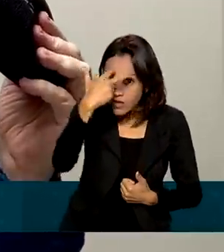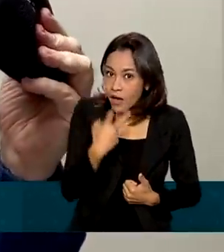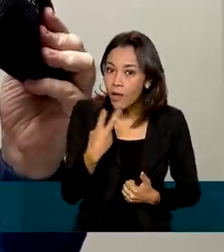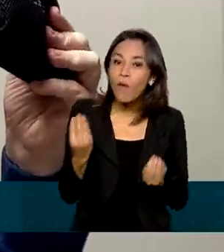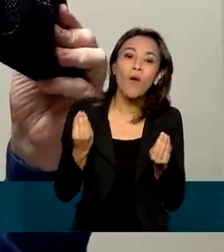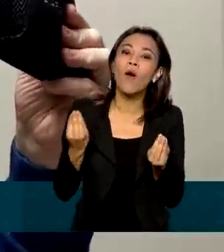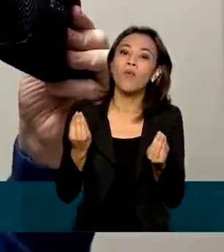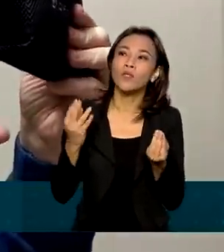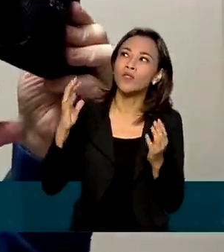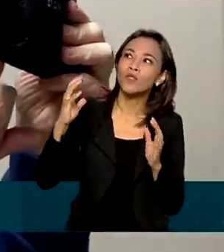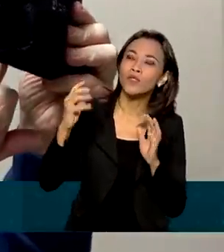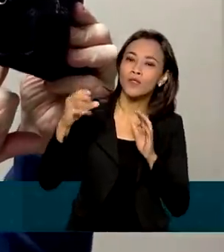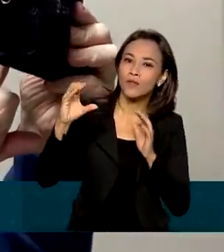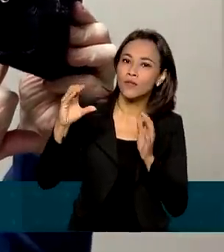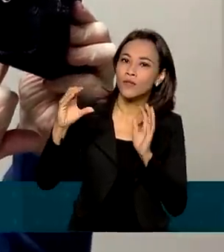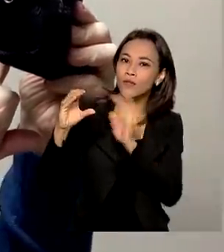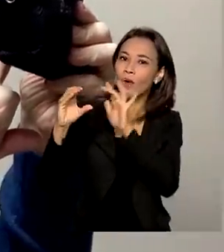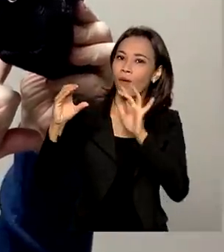Toco dela.